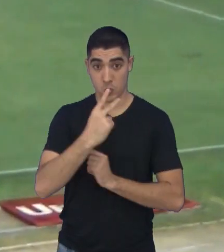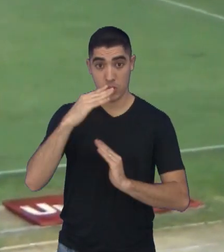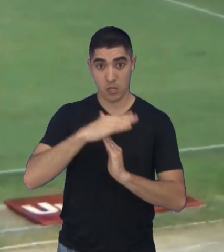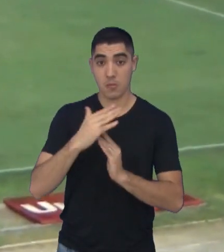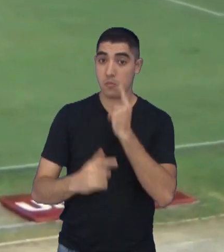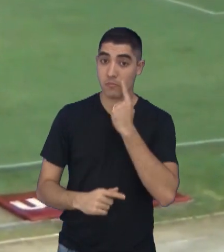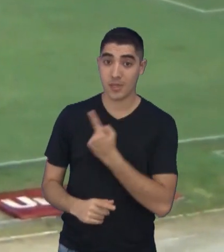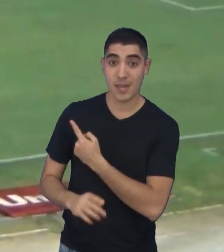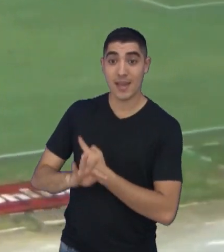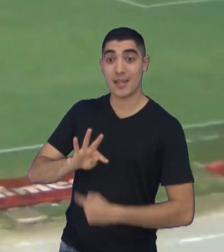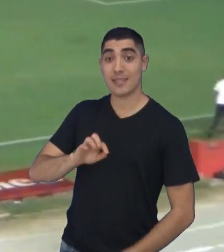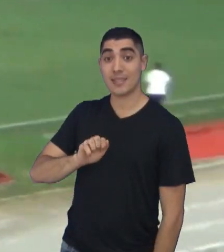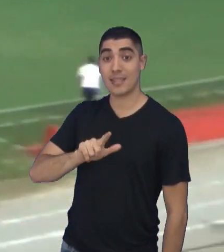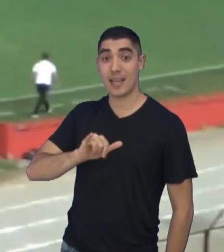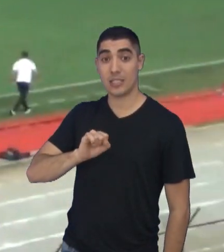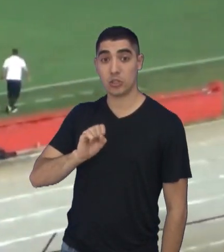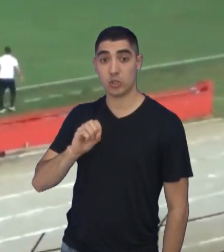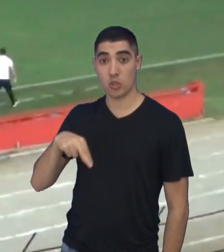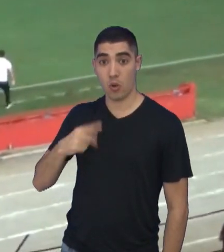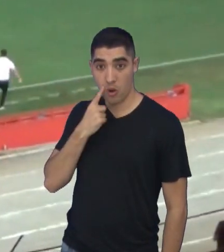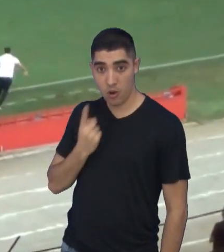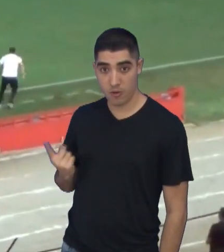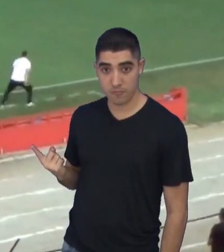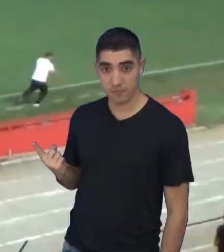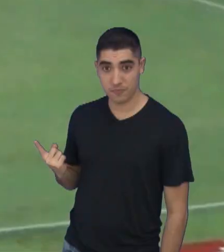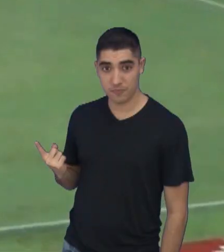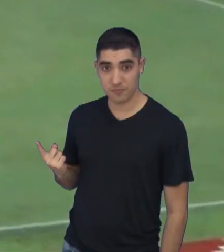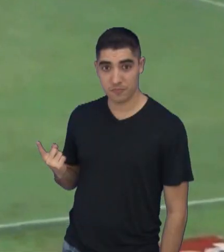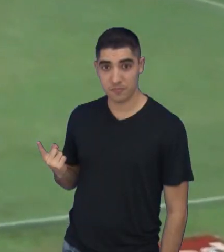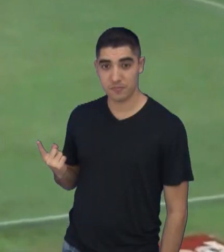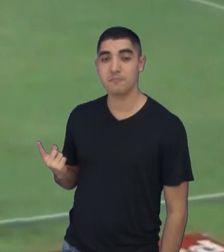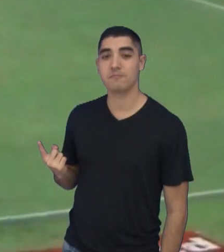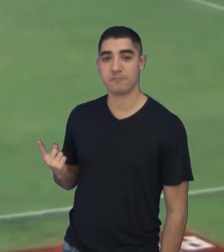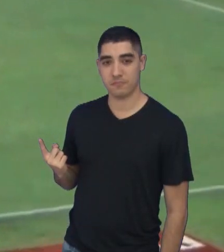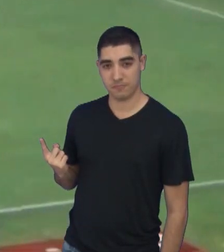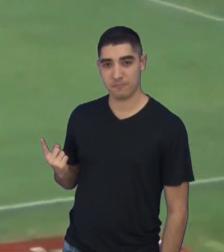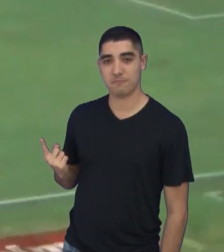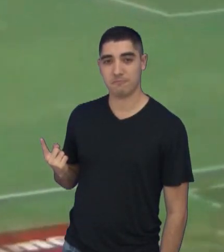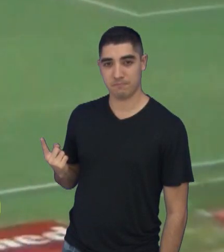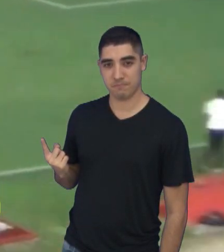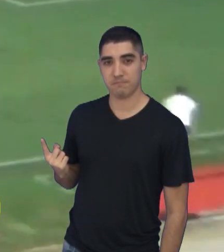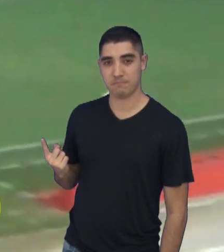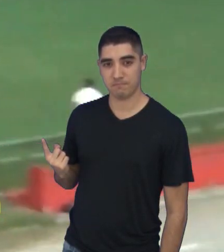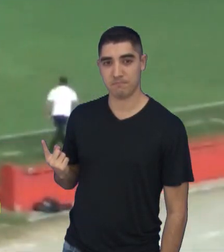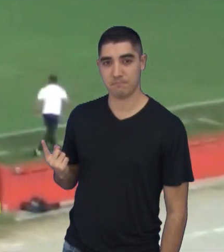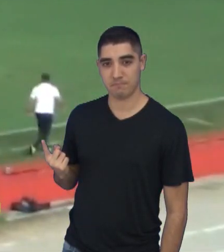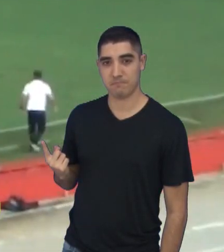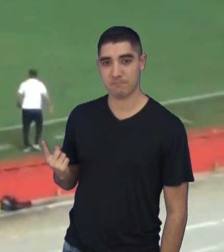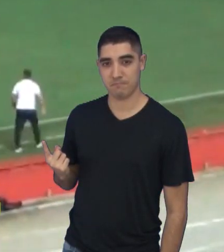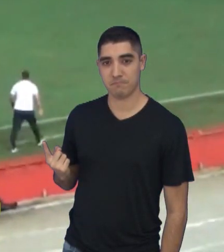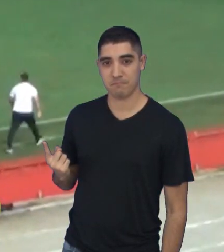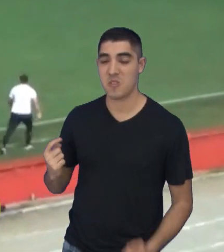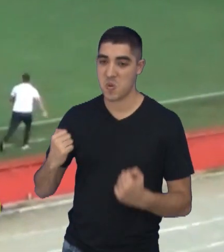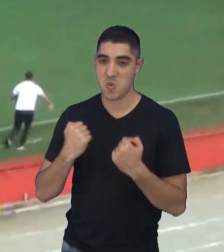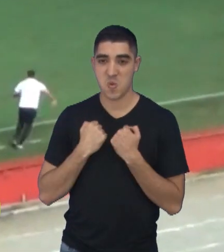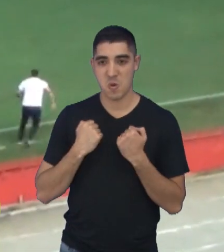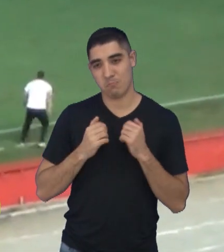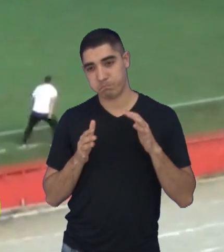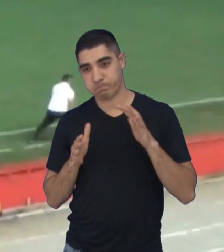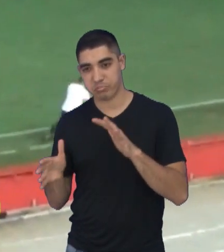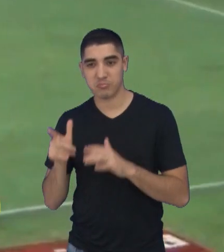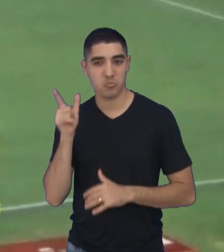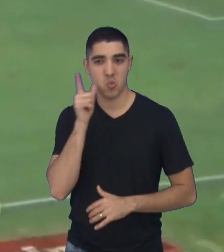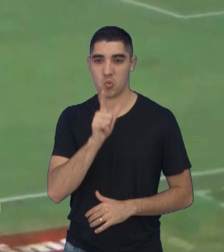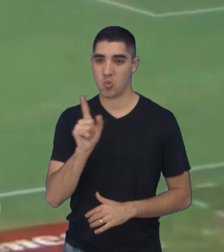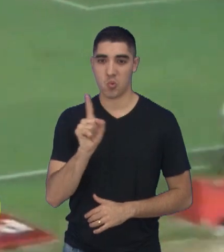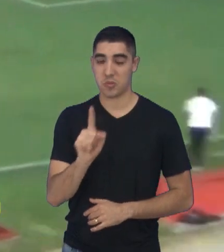Thalisson vai receber ele na intermediária, vai mandar o sapato no canto direito do goleiro Pablo, sem chance para o goleiro do São José. 2 a 0